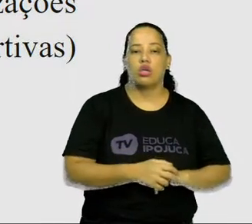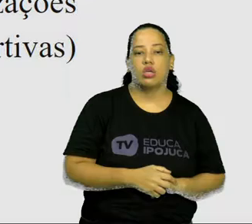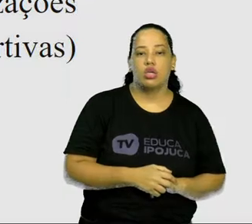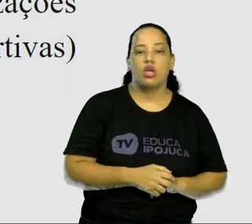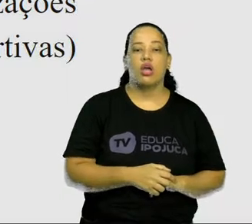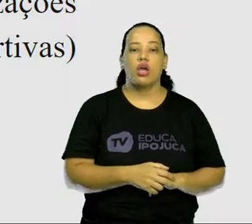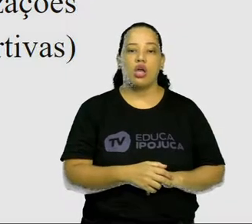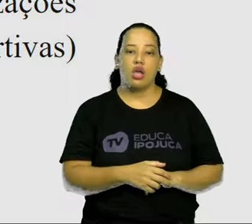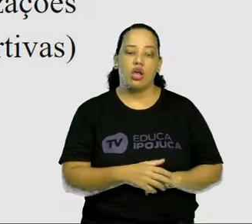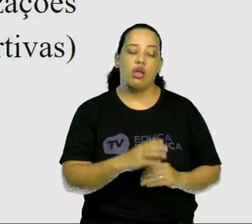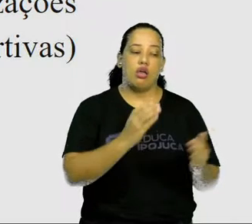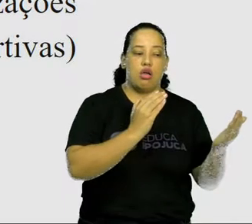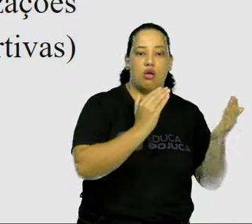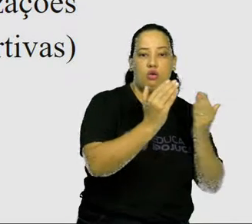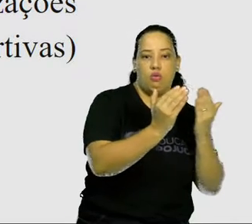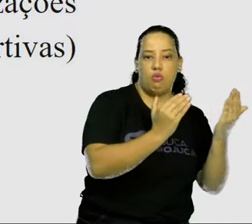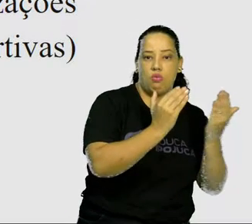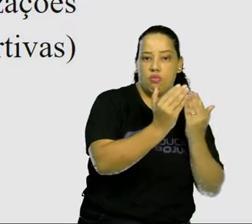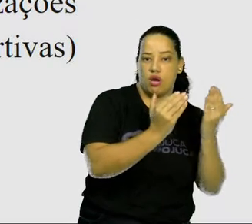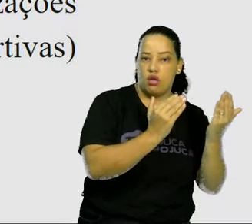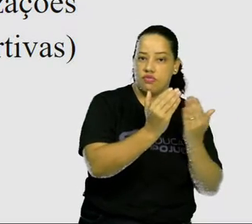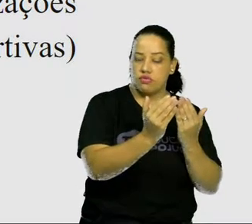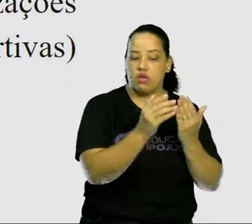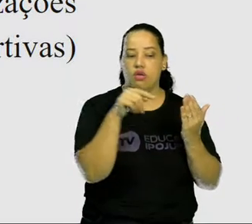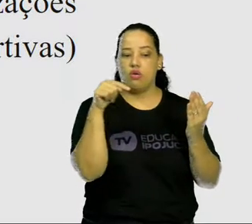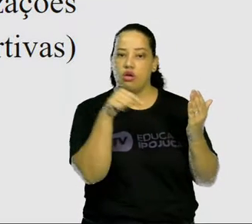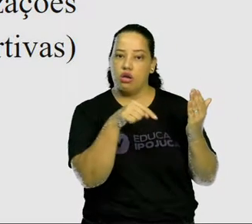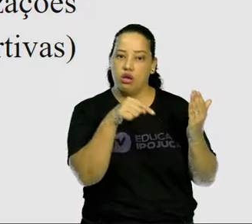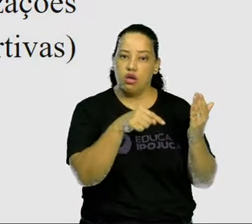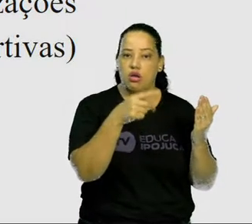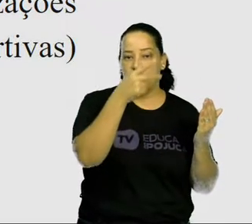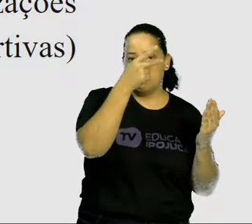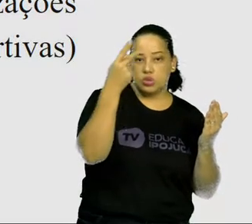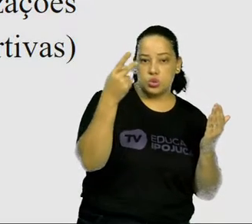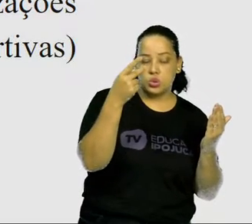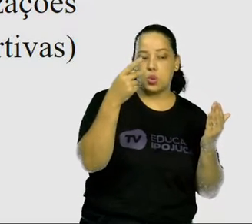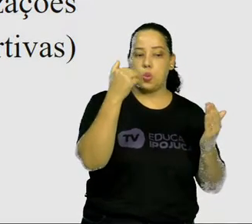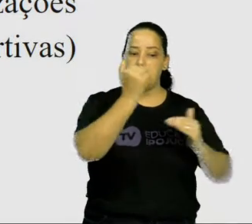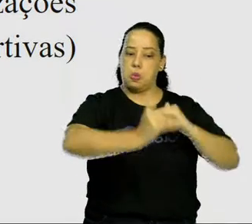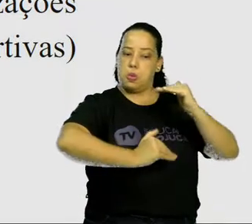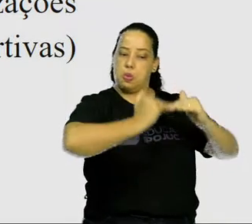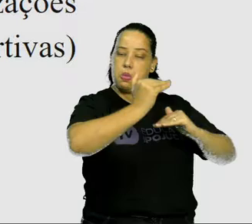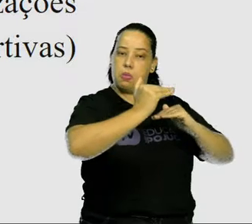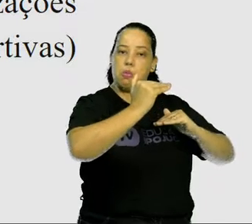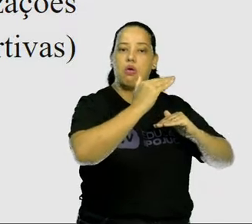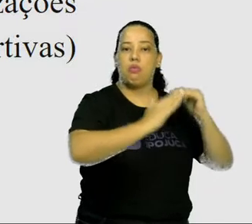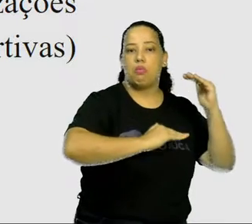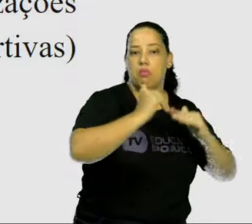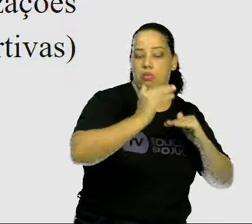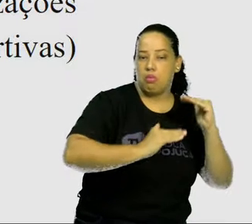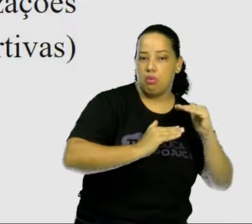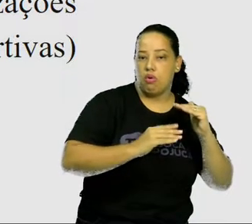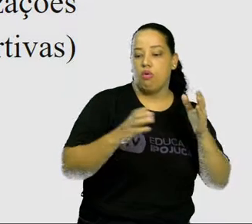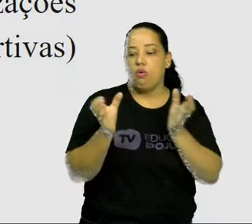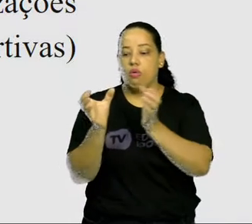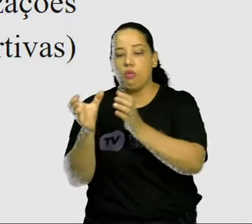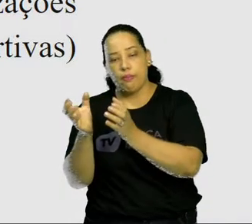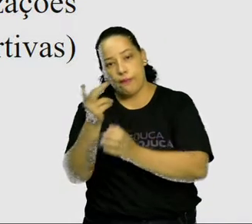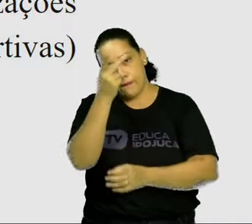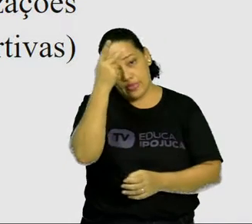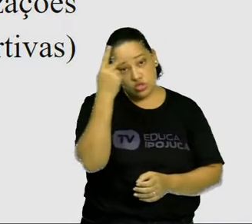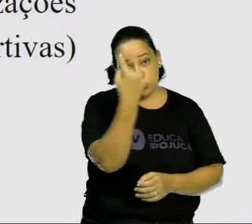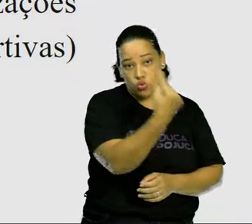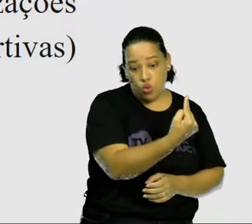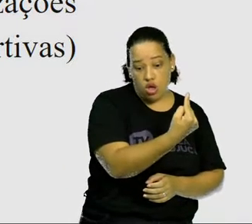pela comparação de um determinado desempenho, de um determinado resultado, entre indivíduos ou entre grupos, especificamente.